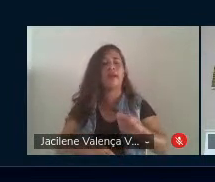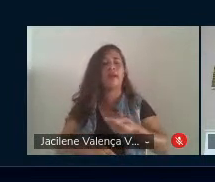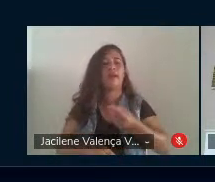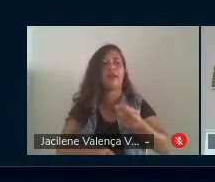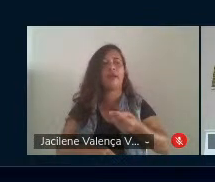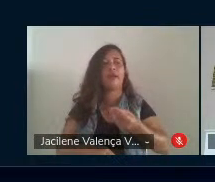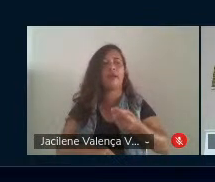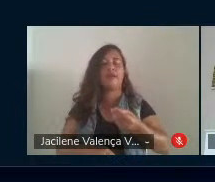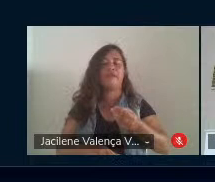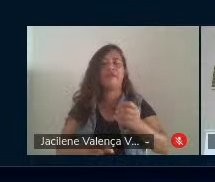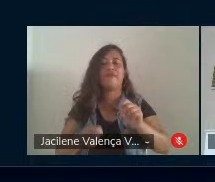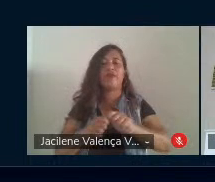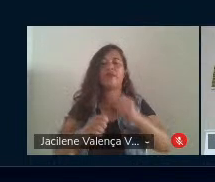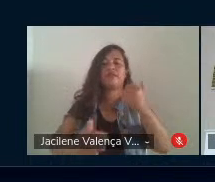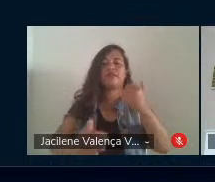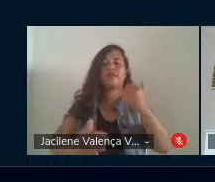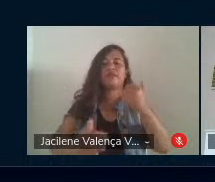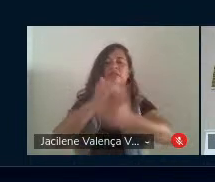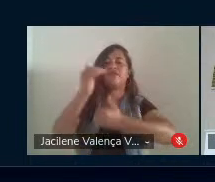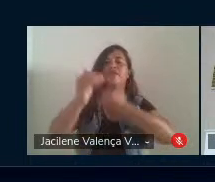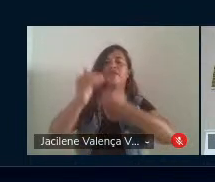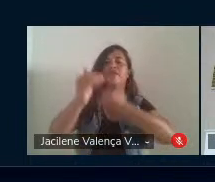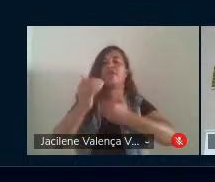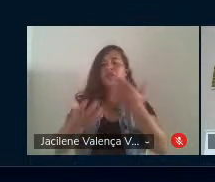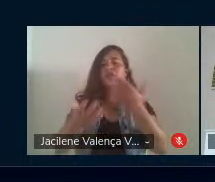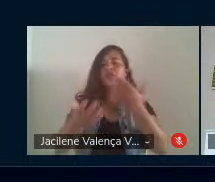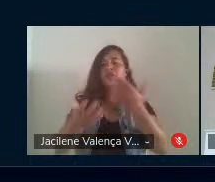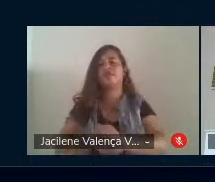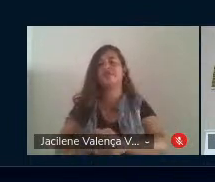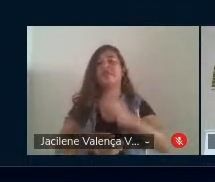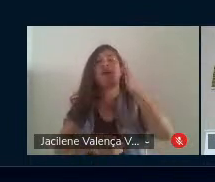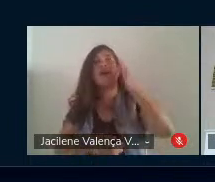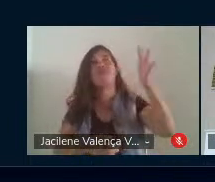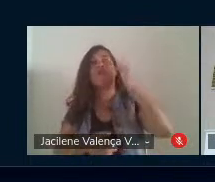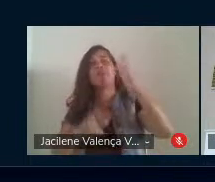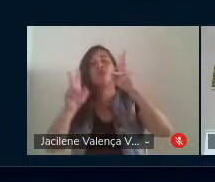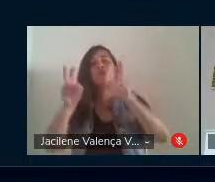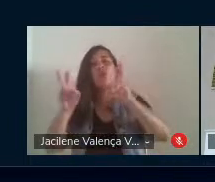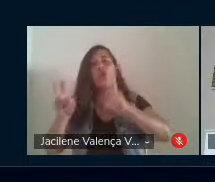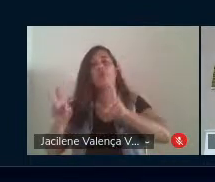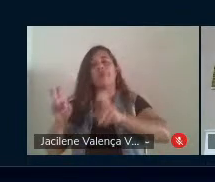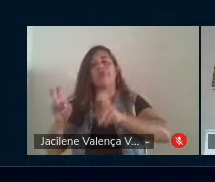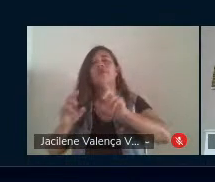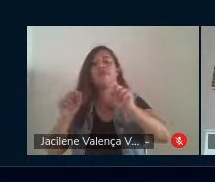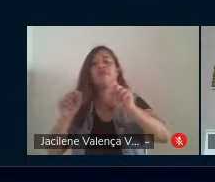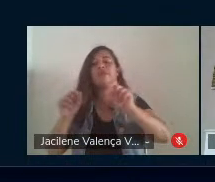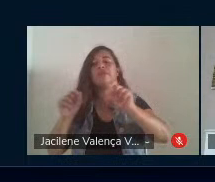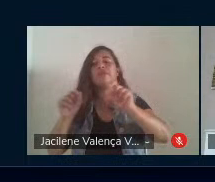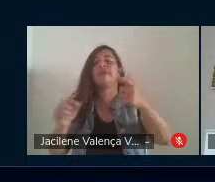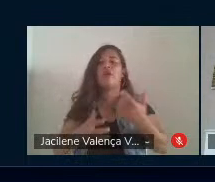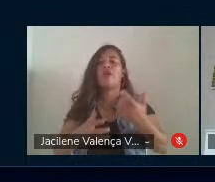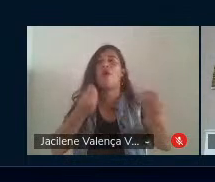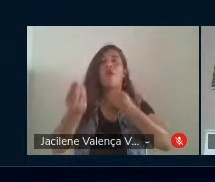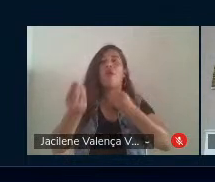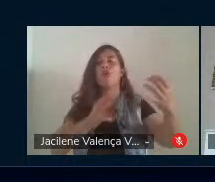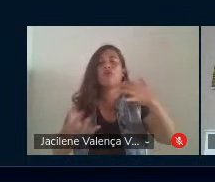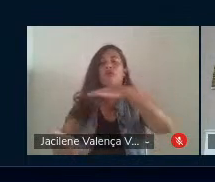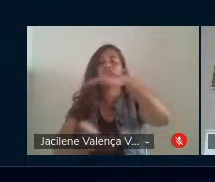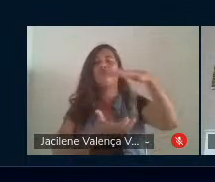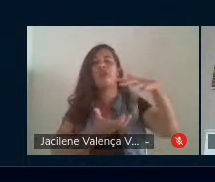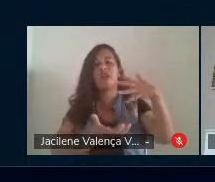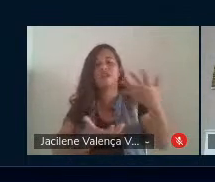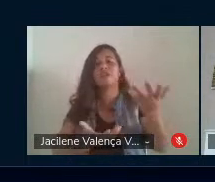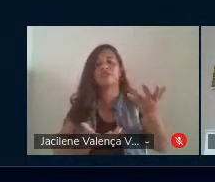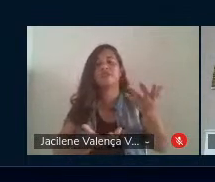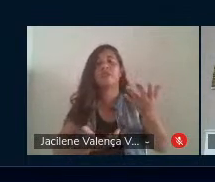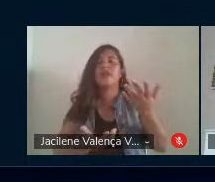exercidas, desenvolvidas, a reflexão sobre elas, a condição de se situar nesse universo e a possibilidade de mirar no